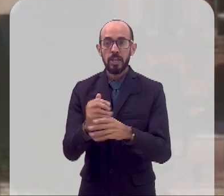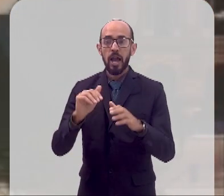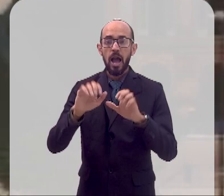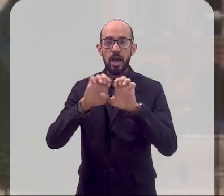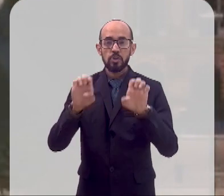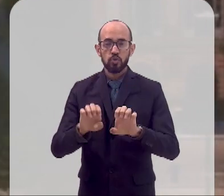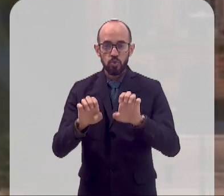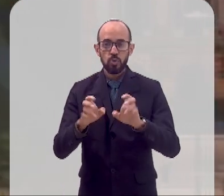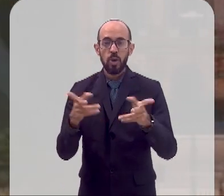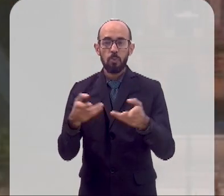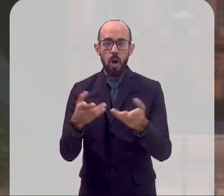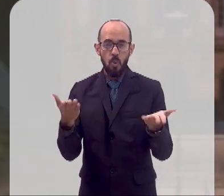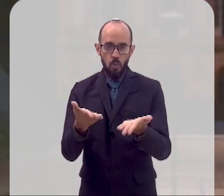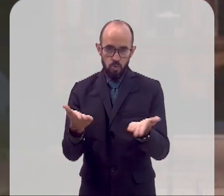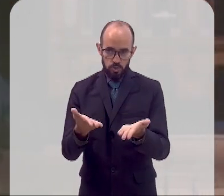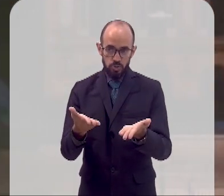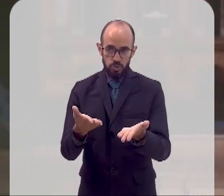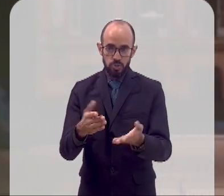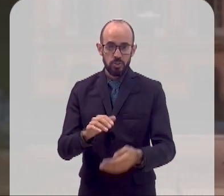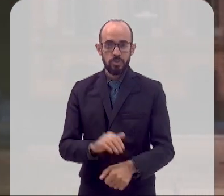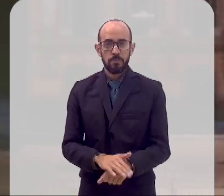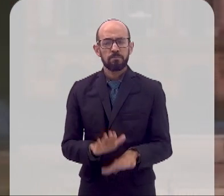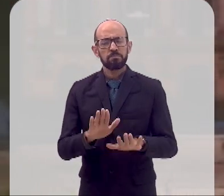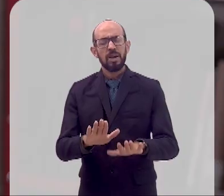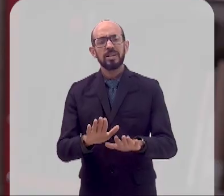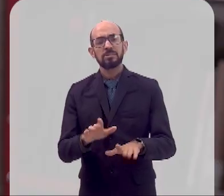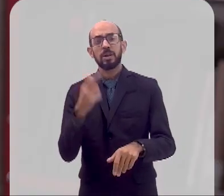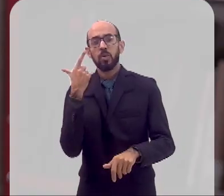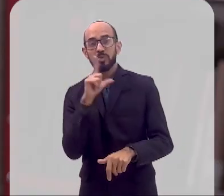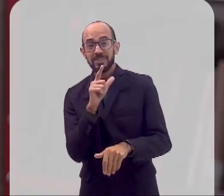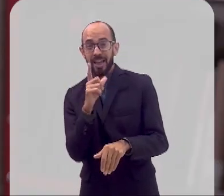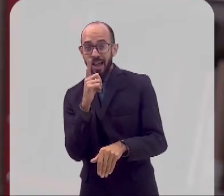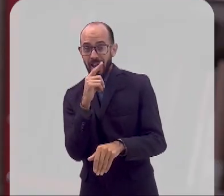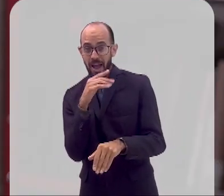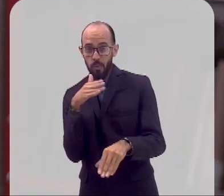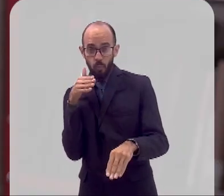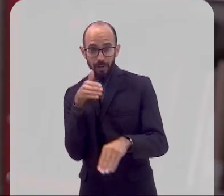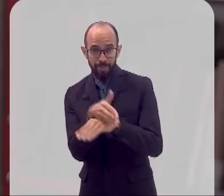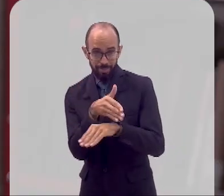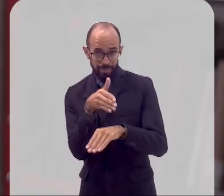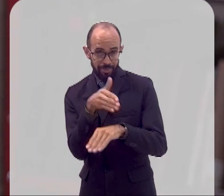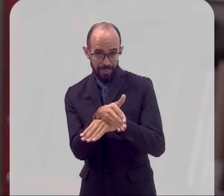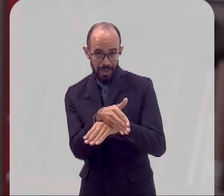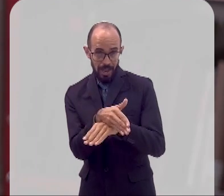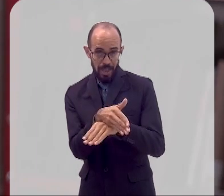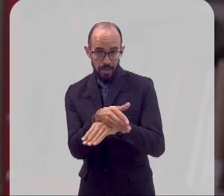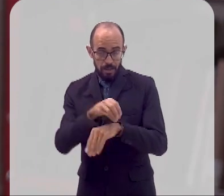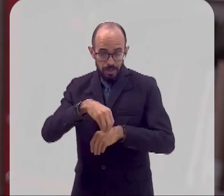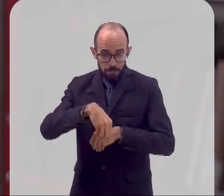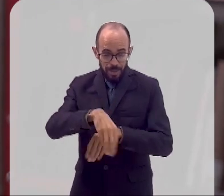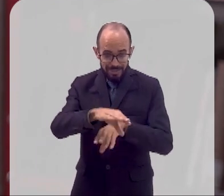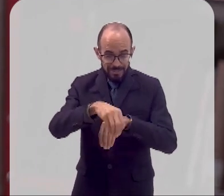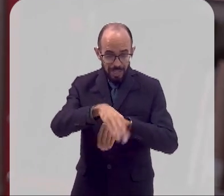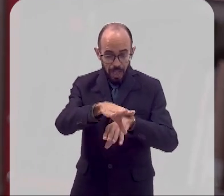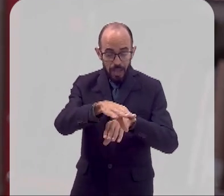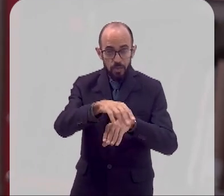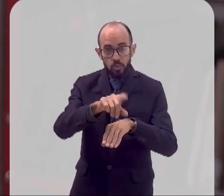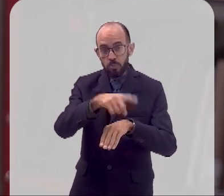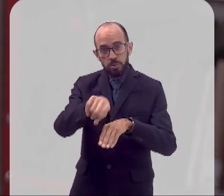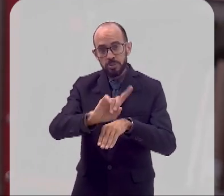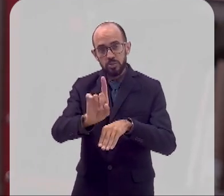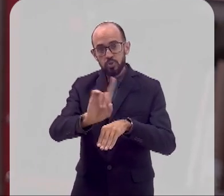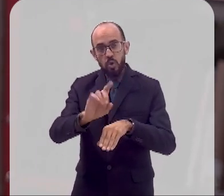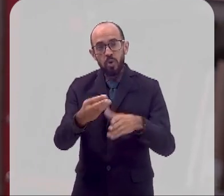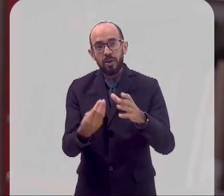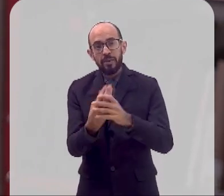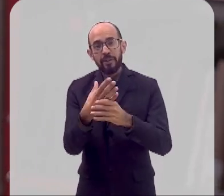tal qual existe hoje em dia, né? Mas, para que a água passasse por ali, não bastou criar o aqueduto. Esse